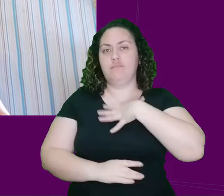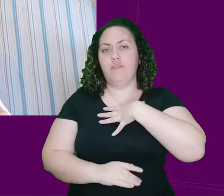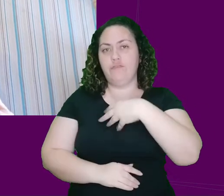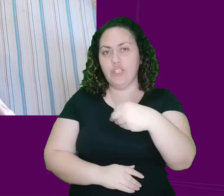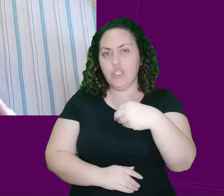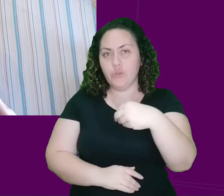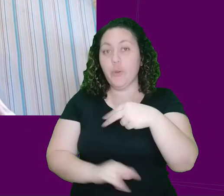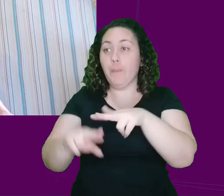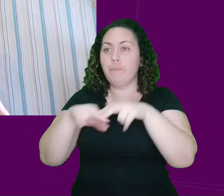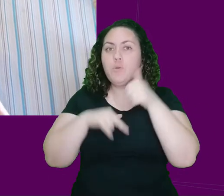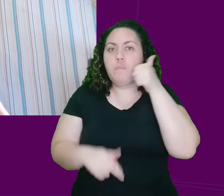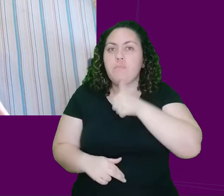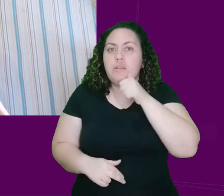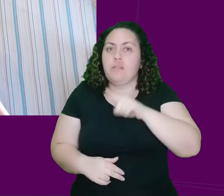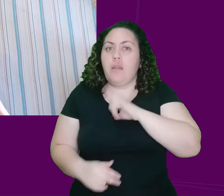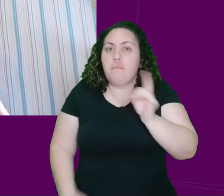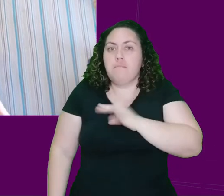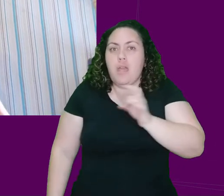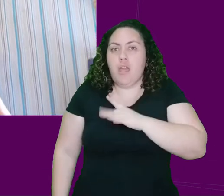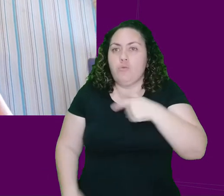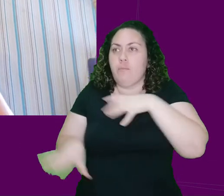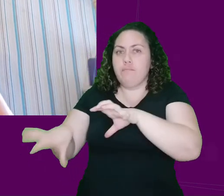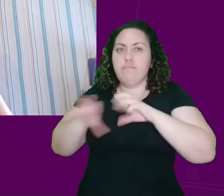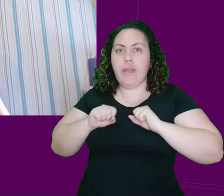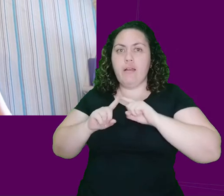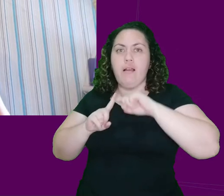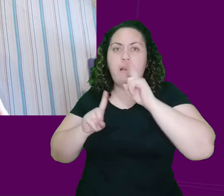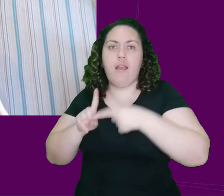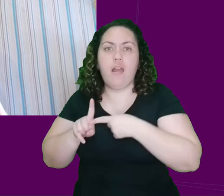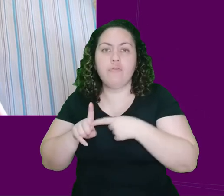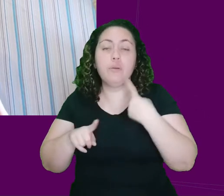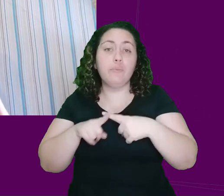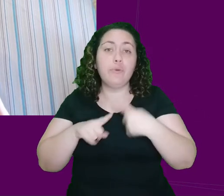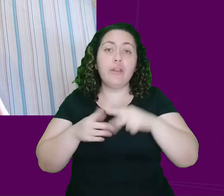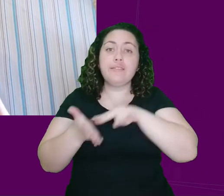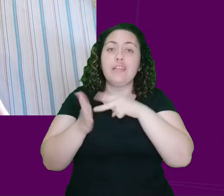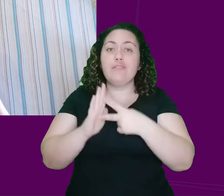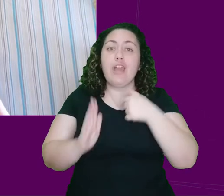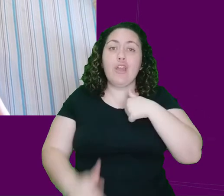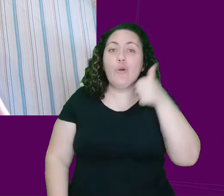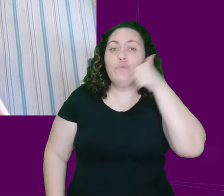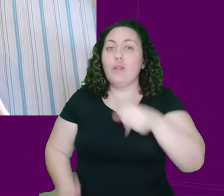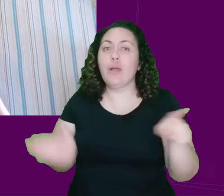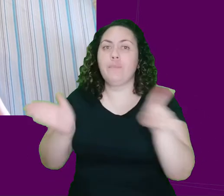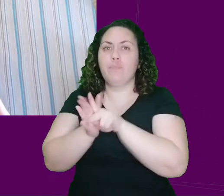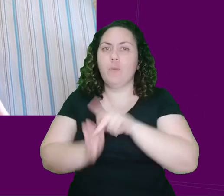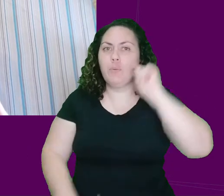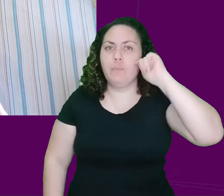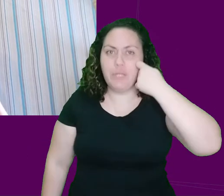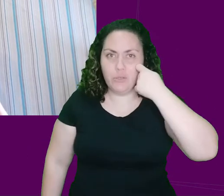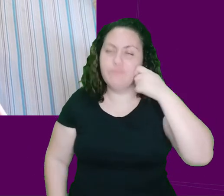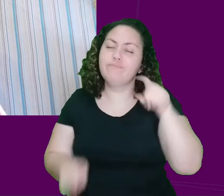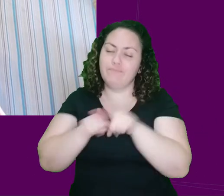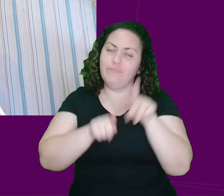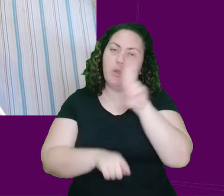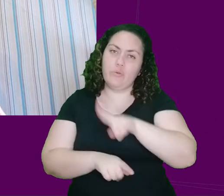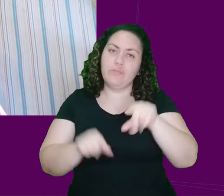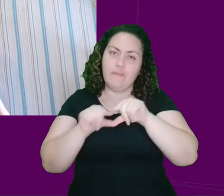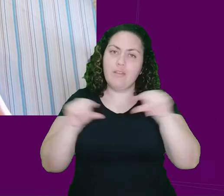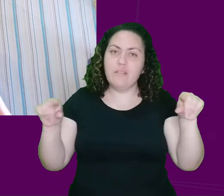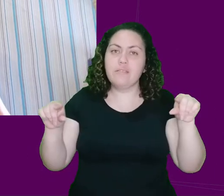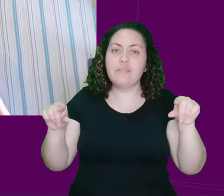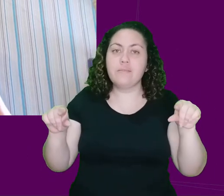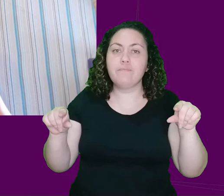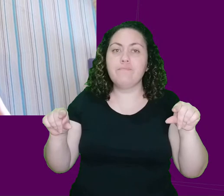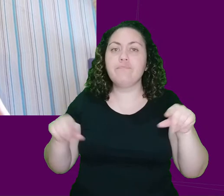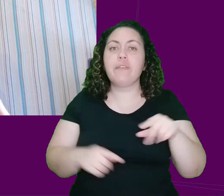Então, ela sentia muito medo de engravidar desse menino, porque senão ela ia virar a mulher dos pretos. Ela usa essa expressão também.